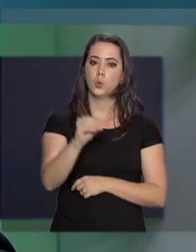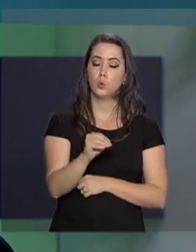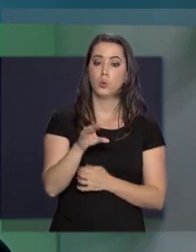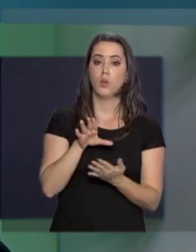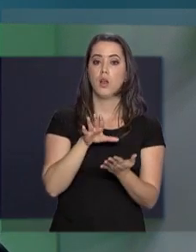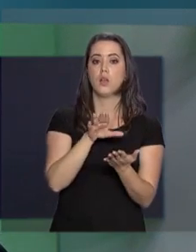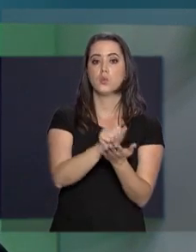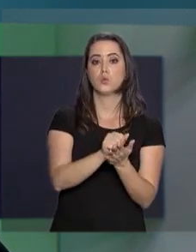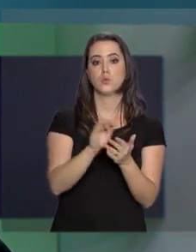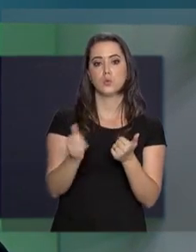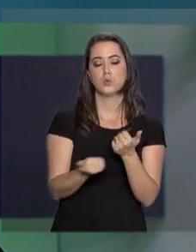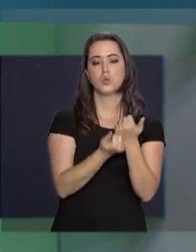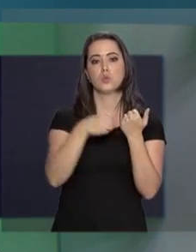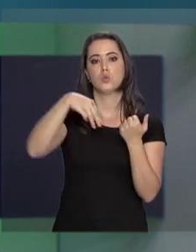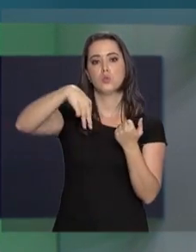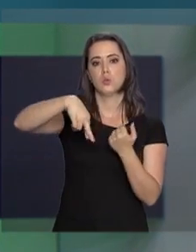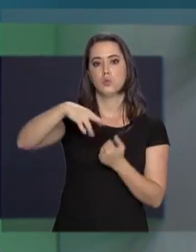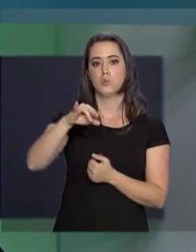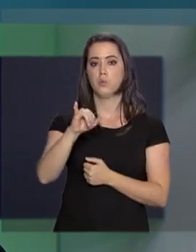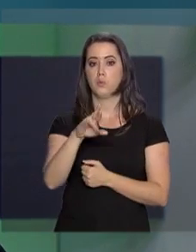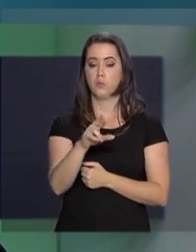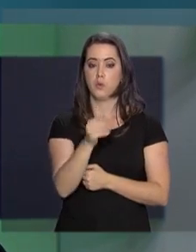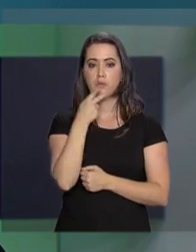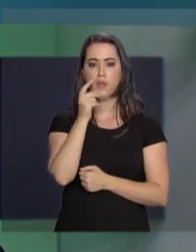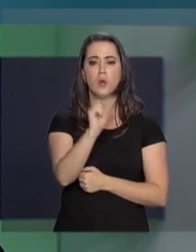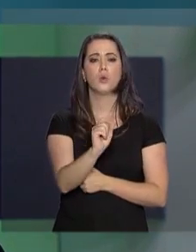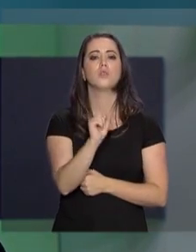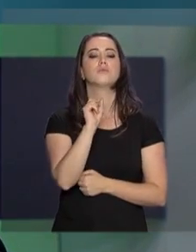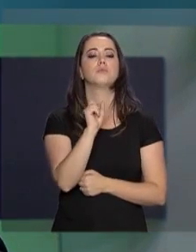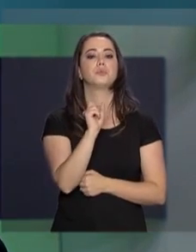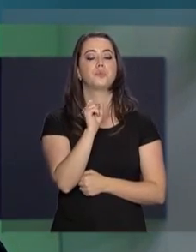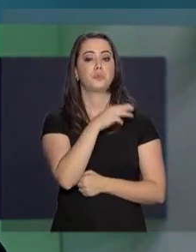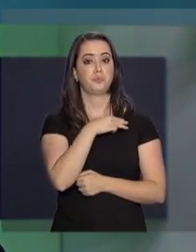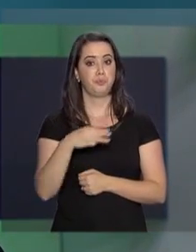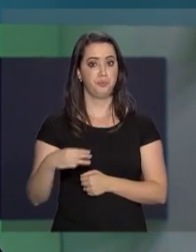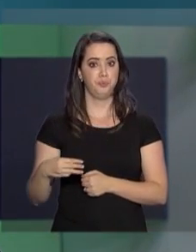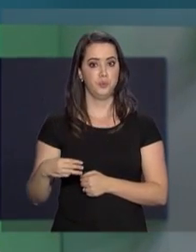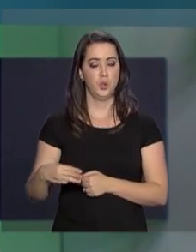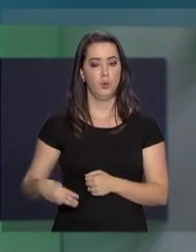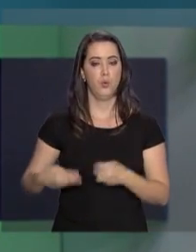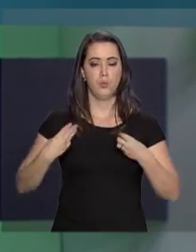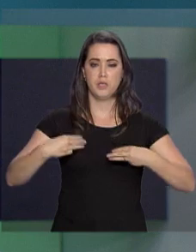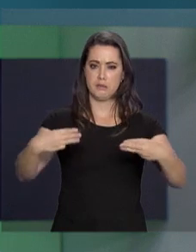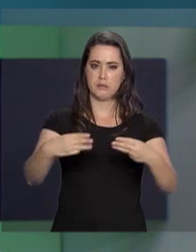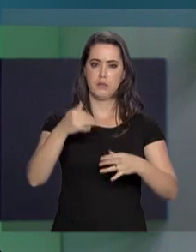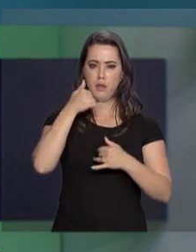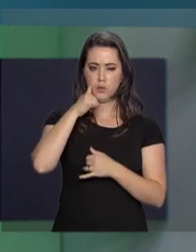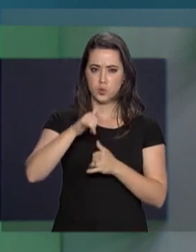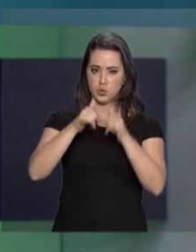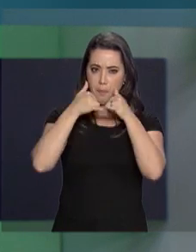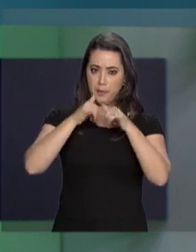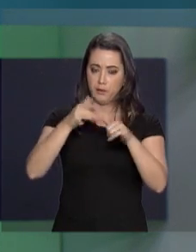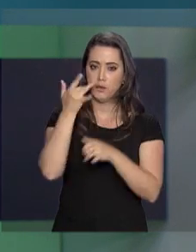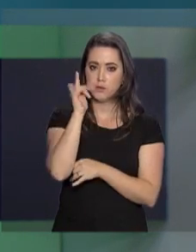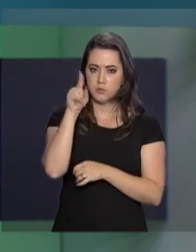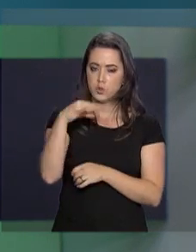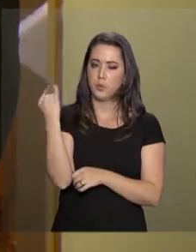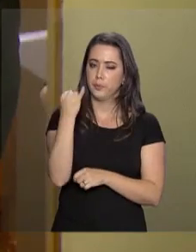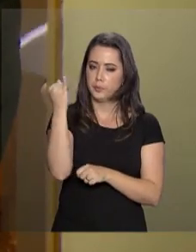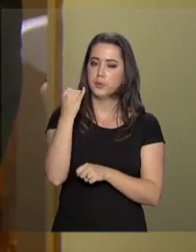no lugar de Moreira Franco. Em seu discurso, Bento Albuquerque disse que o Ministério de Minas e Energia é estratégico para o governo.